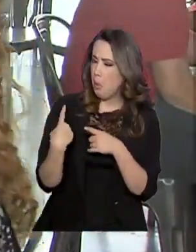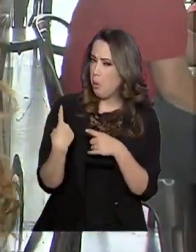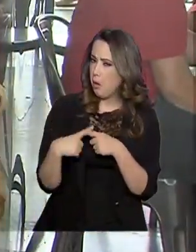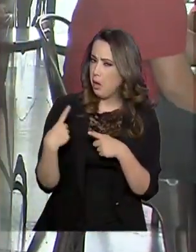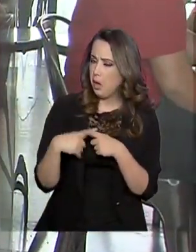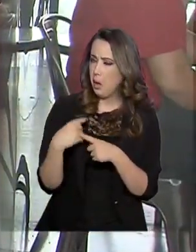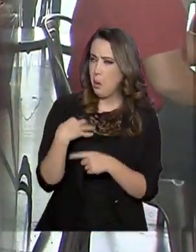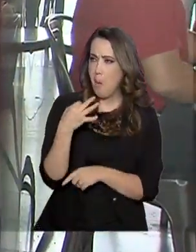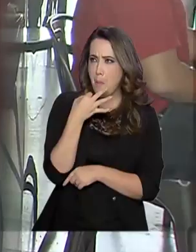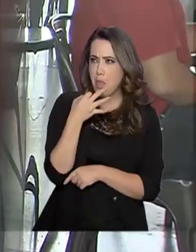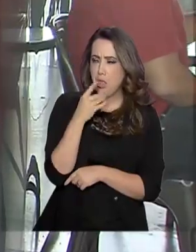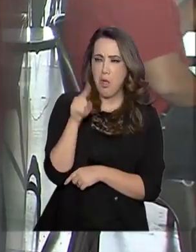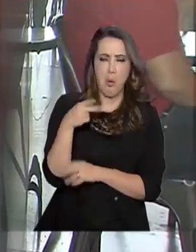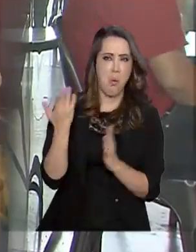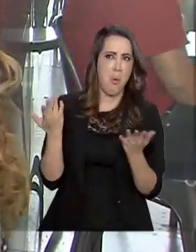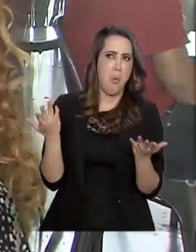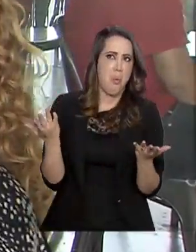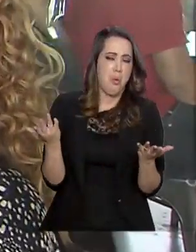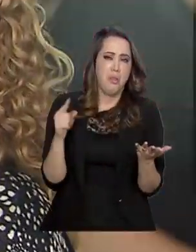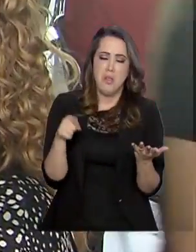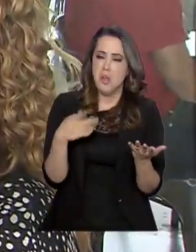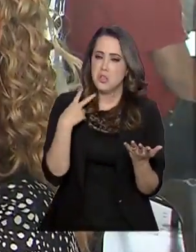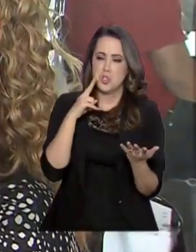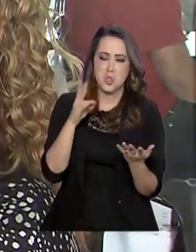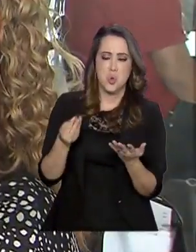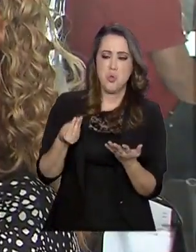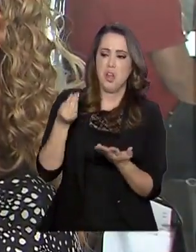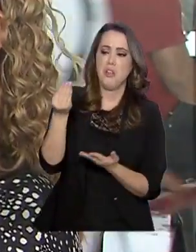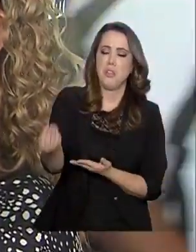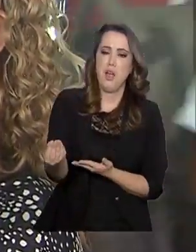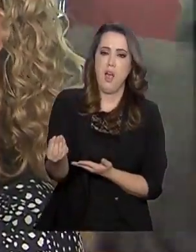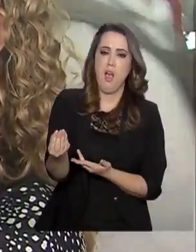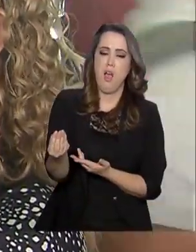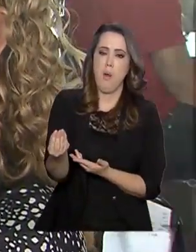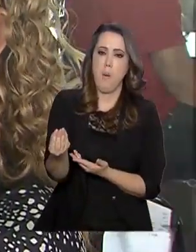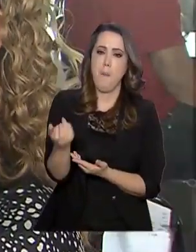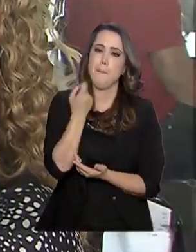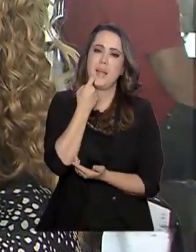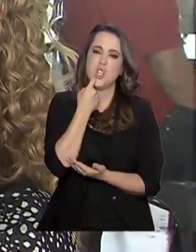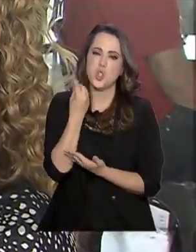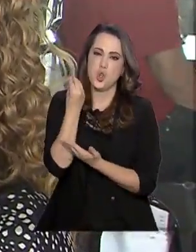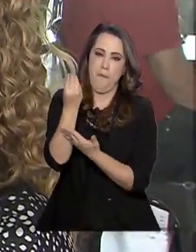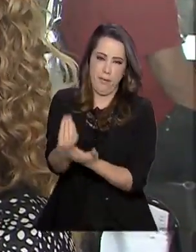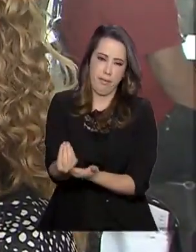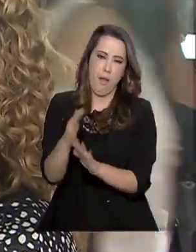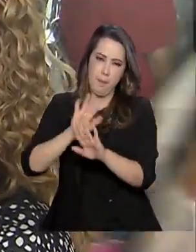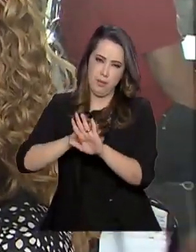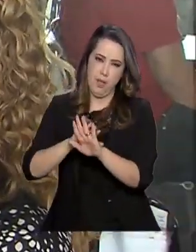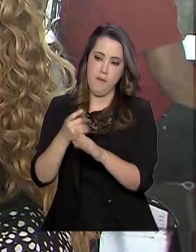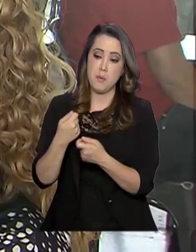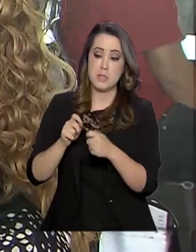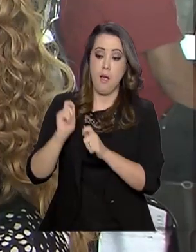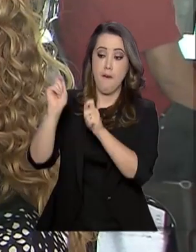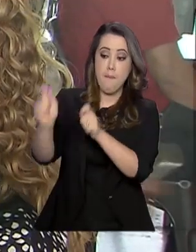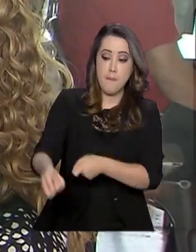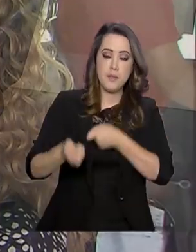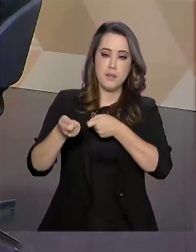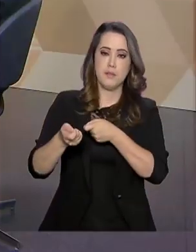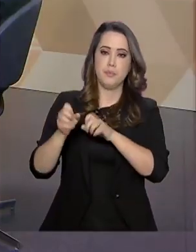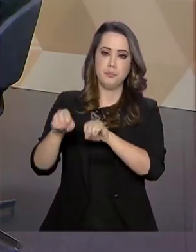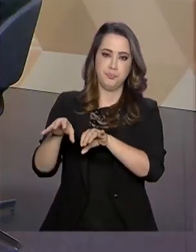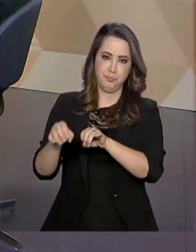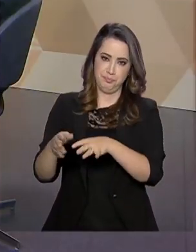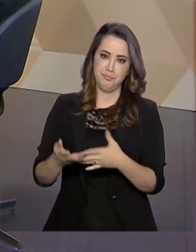Porque eu acho, sei lá, a gente não tem que dar o peixe, não. Eu acho que a gente tinha que dar a vara para poder pescar.